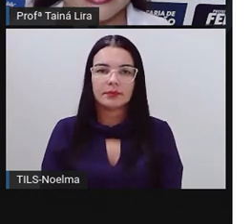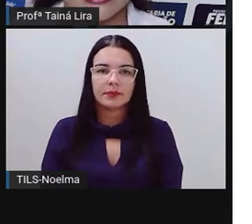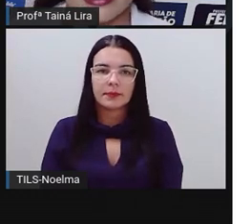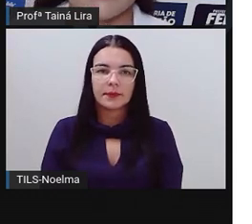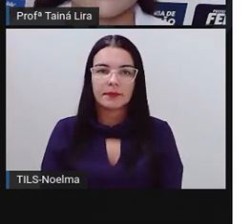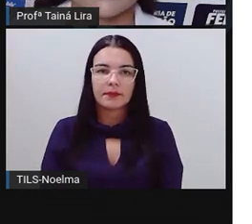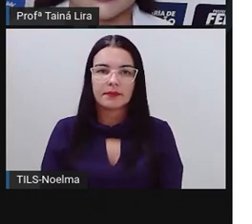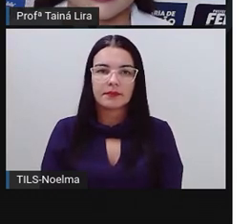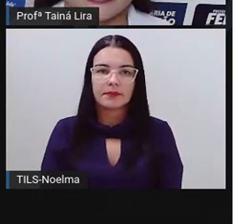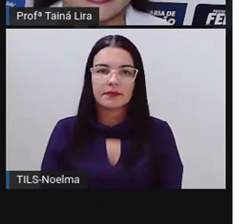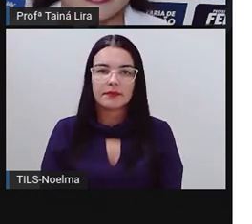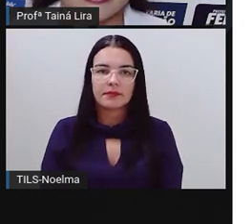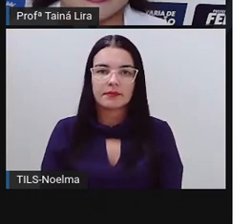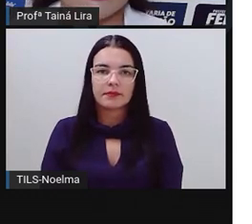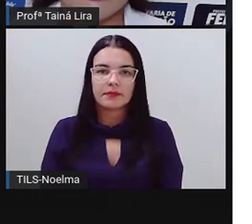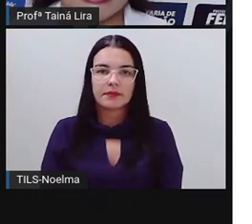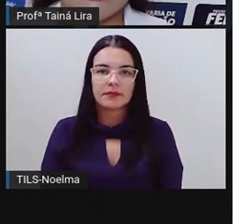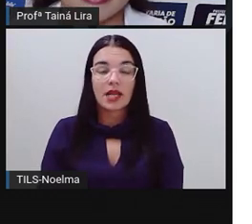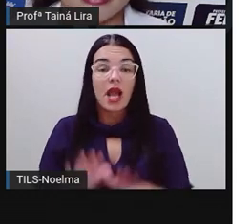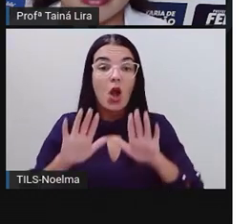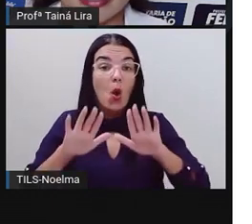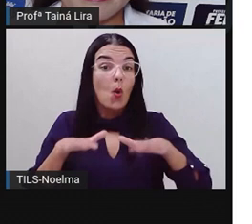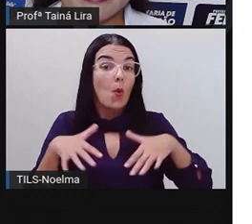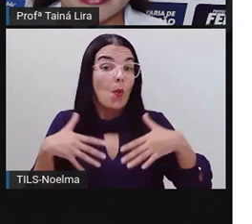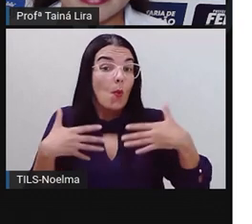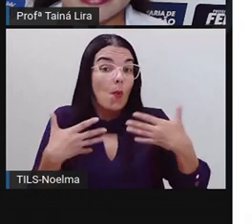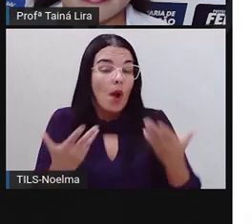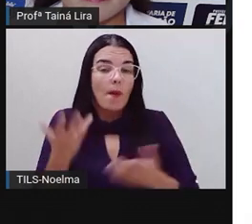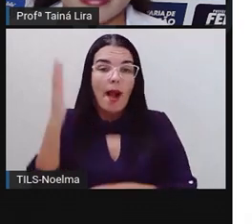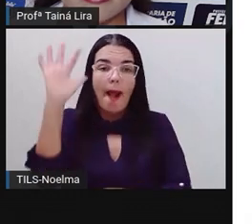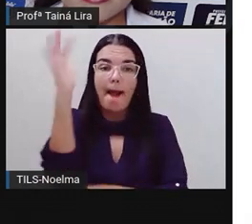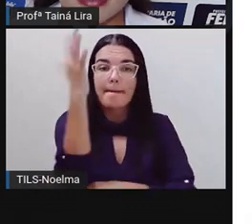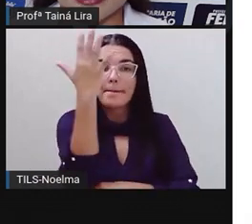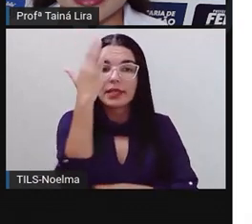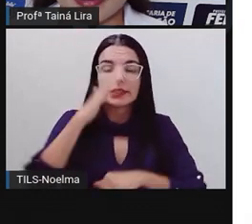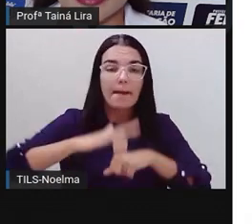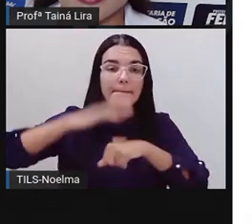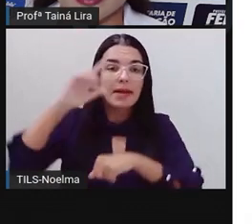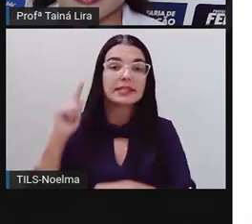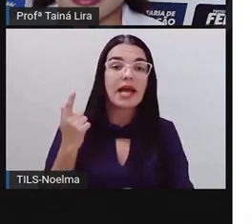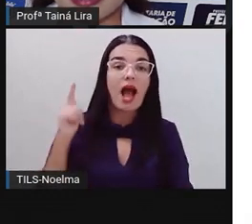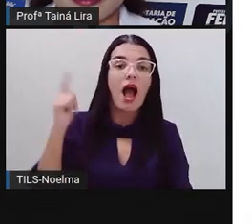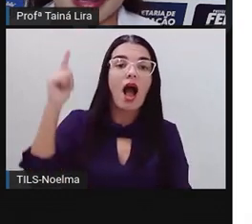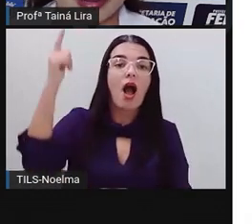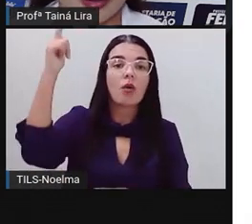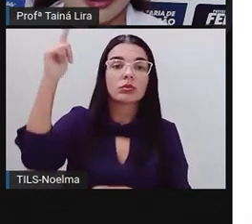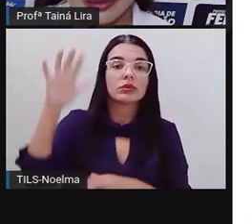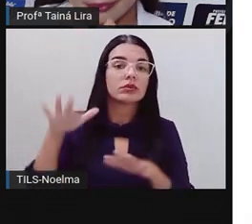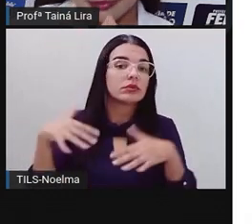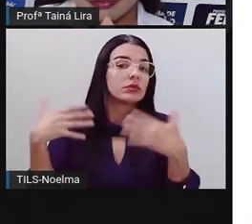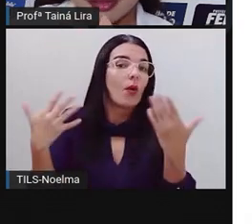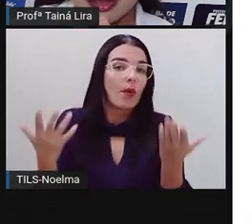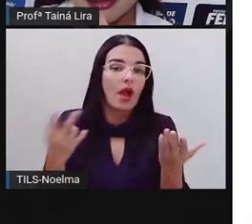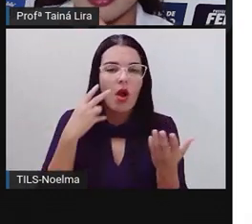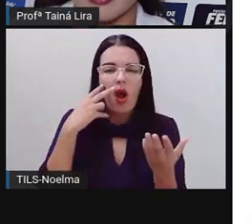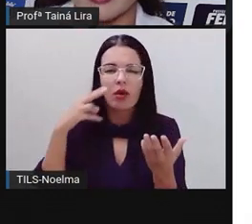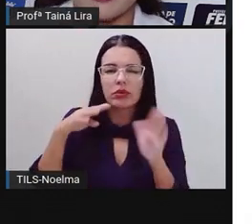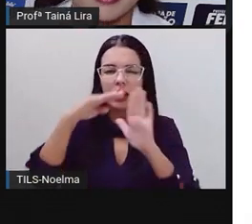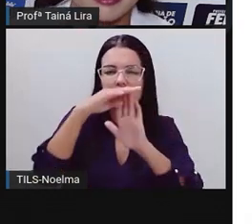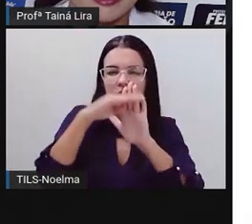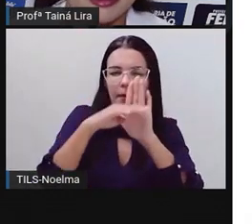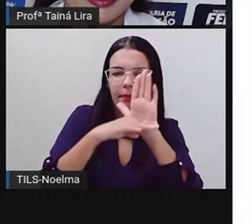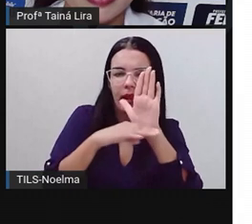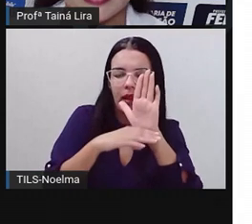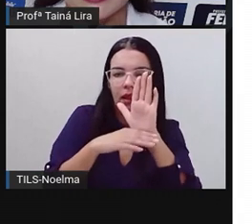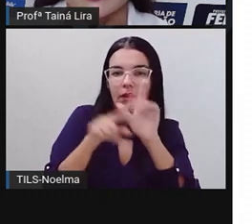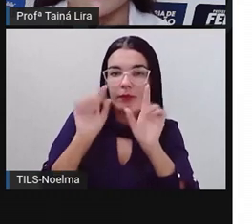Olha lá. Qual é a planta mais alta? Observando a tabela. Olha que a Pró fez agora. A